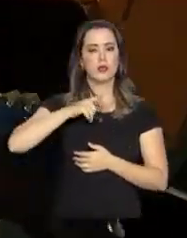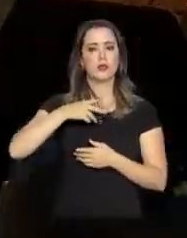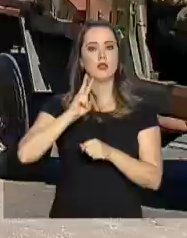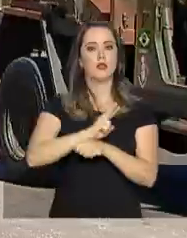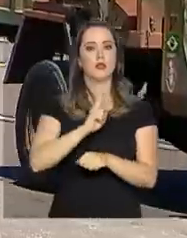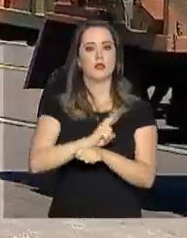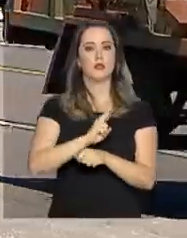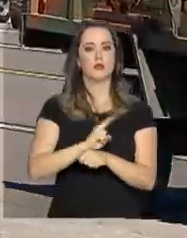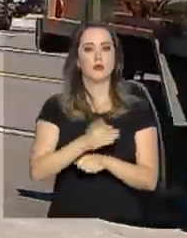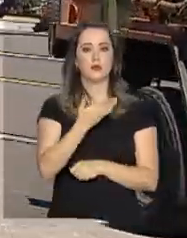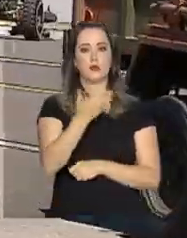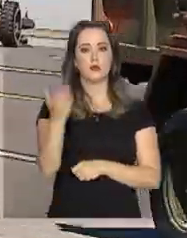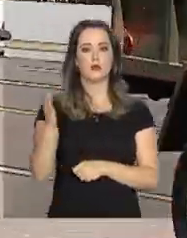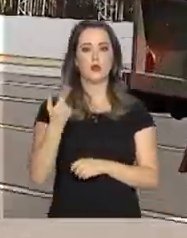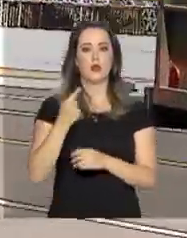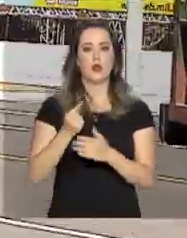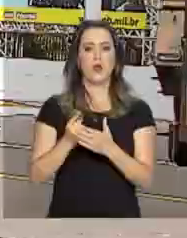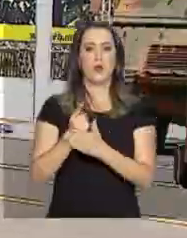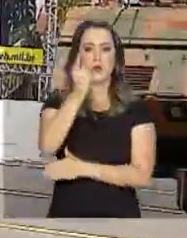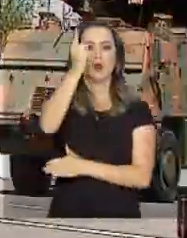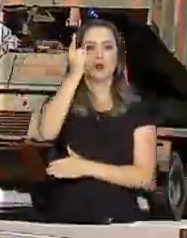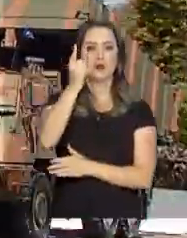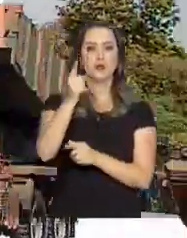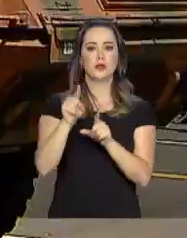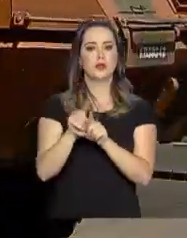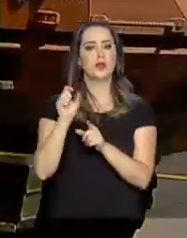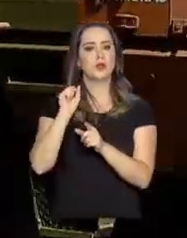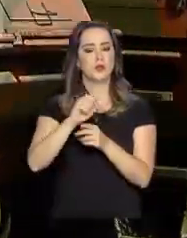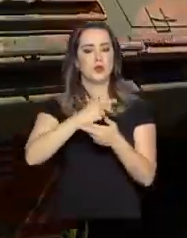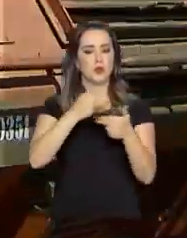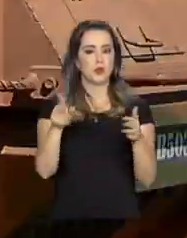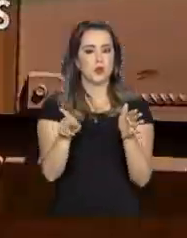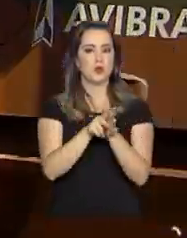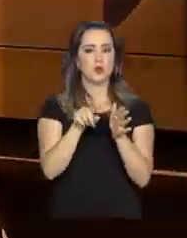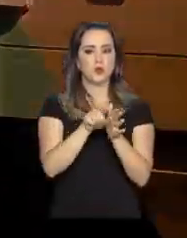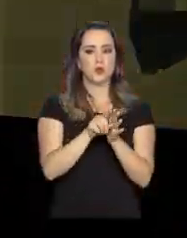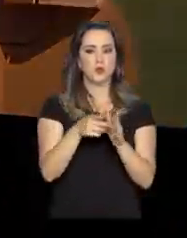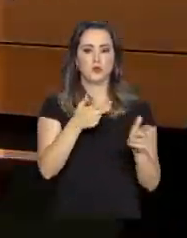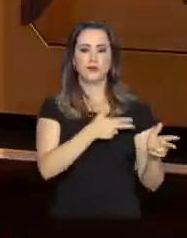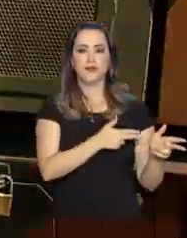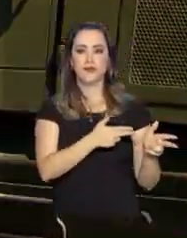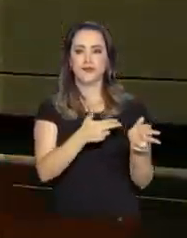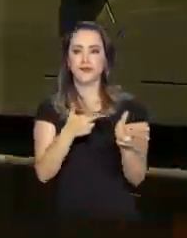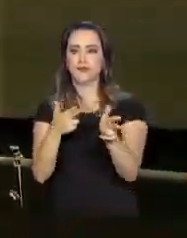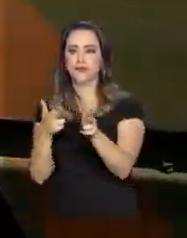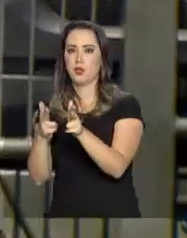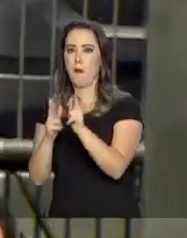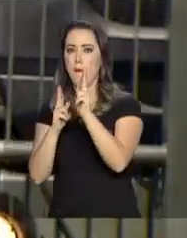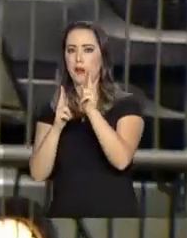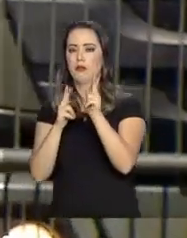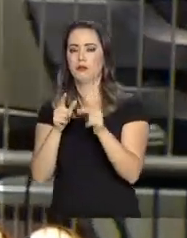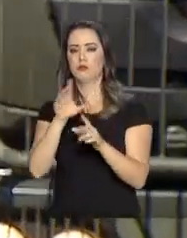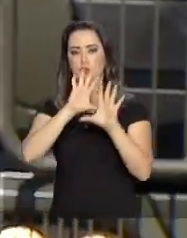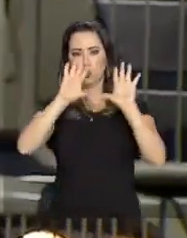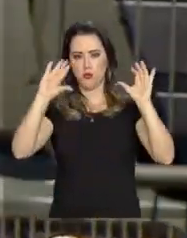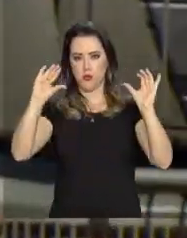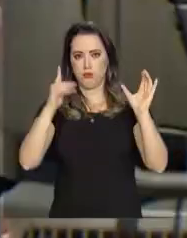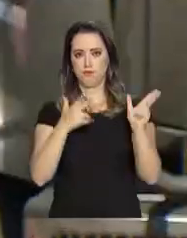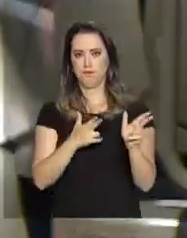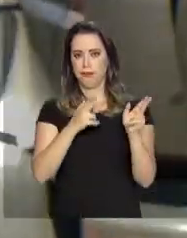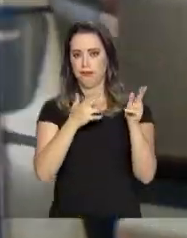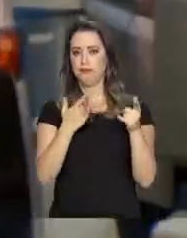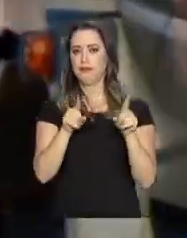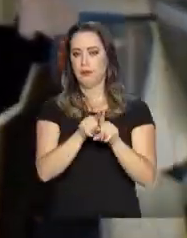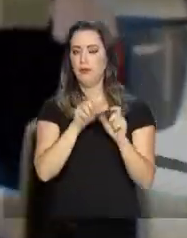de defesa. São lançadores de mísseis, foguetes e equipamentos de artilharia antiaérea. Tão importante